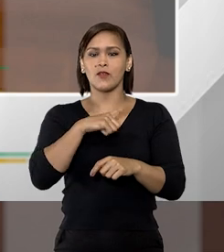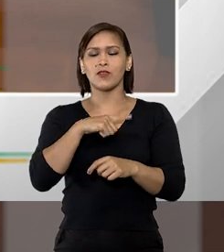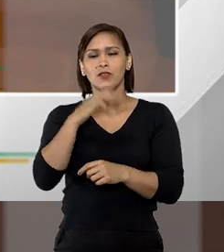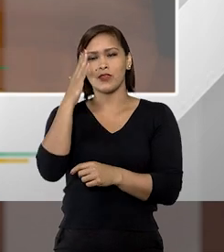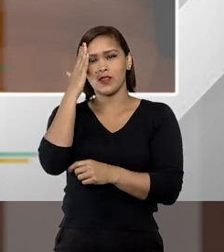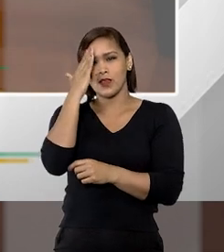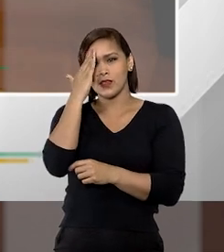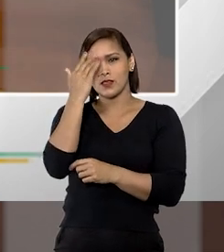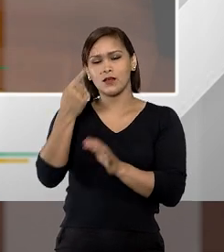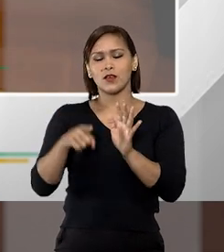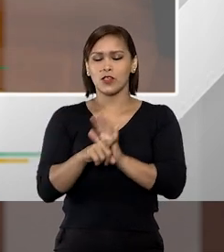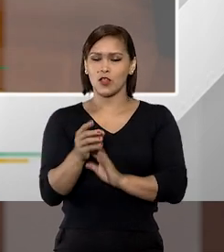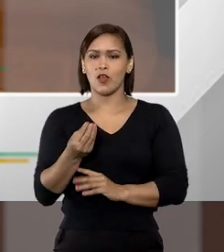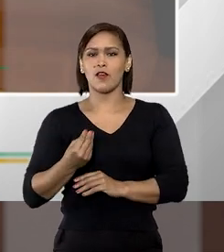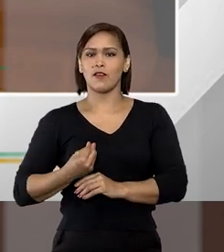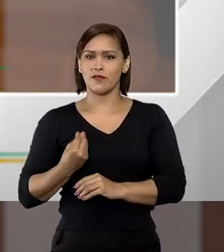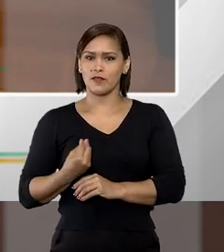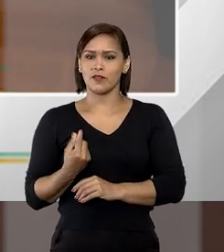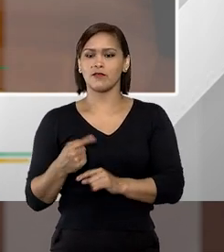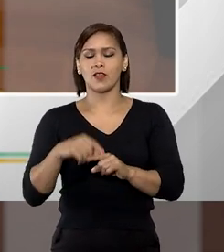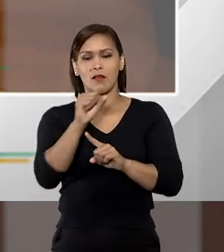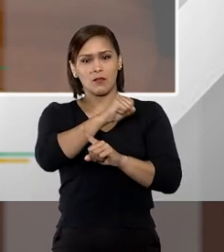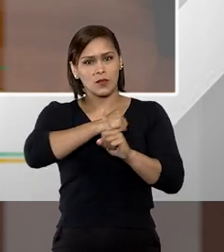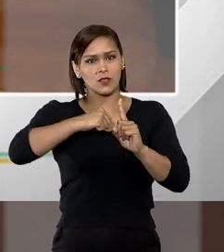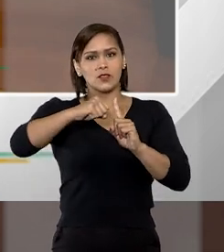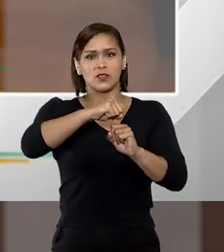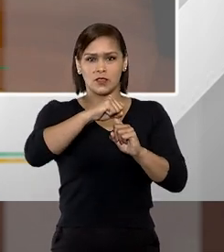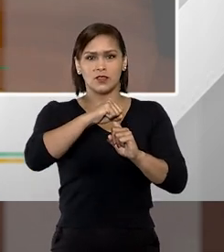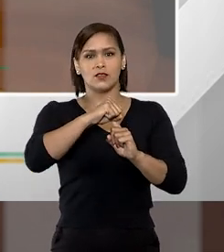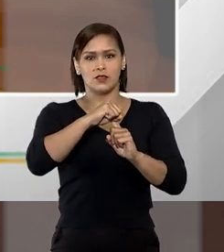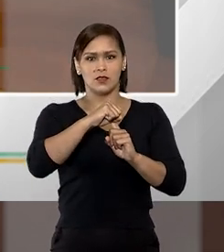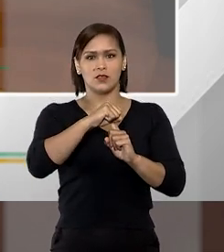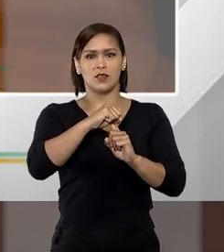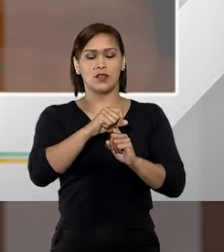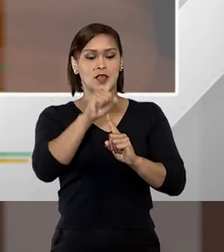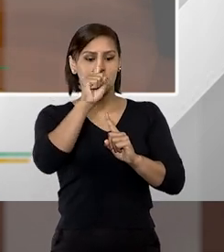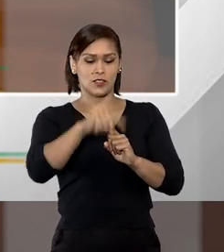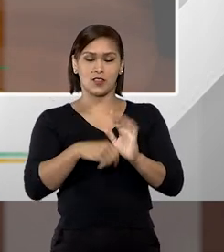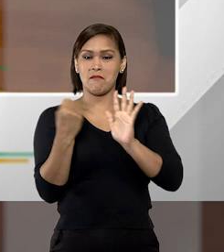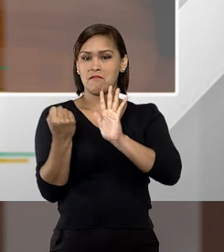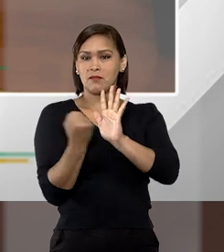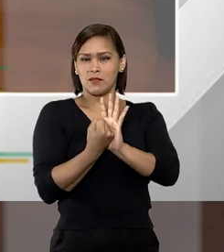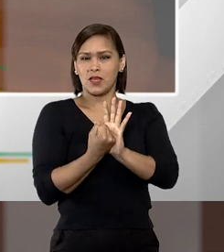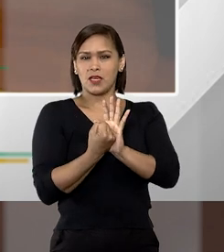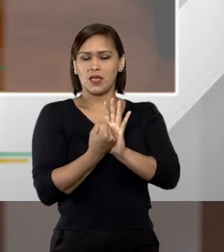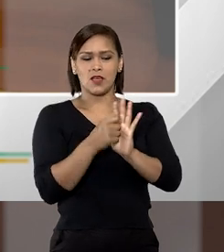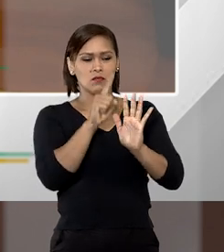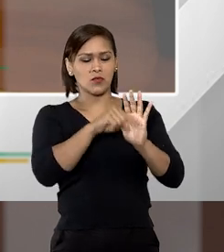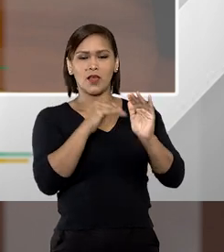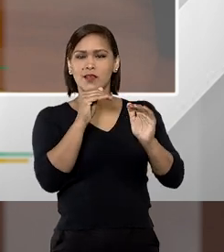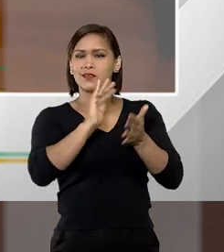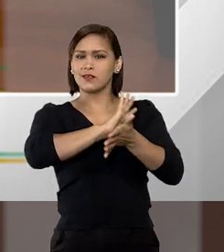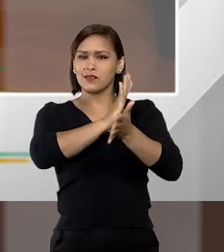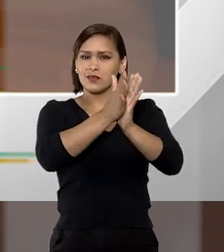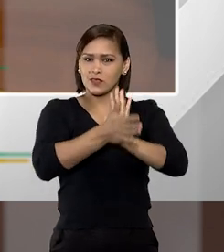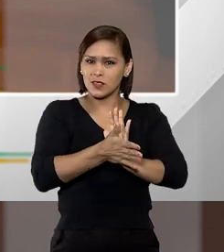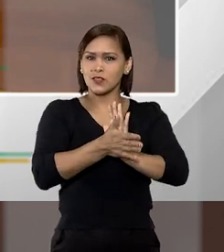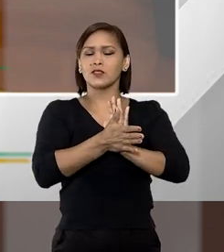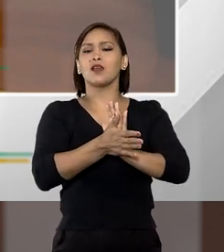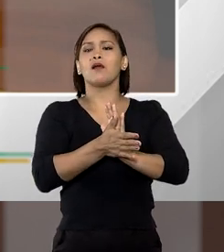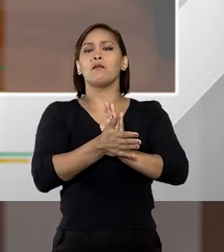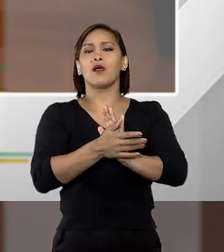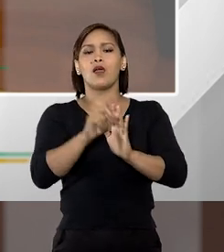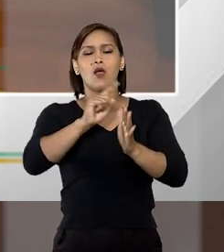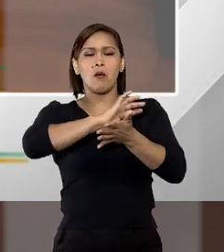compreensão de que nós vivemos sim numa sociedade que é marcada por essa discriminação, por esse